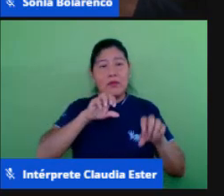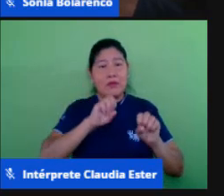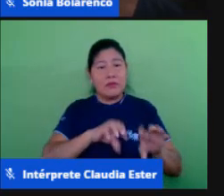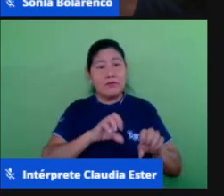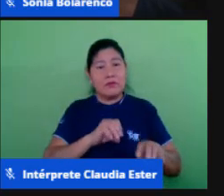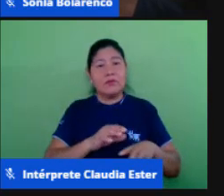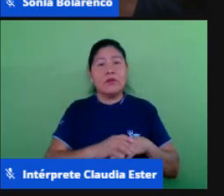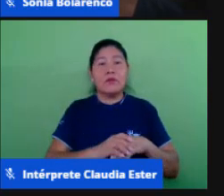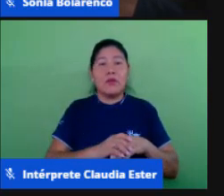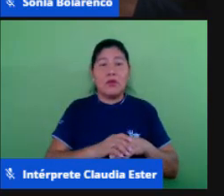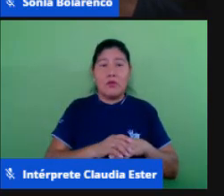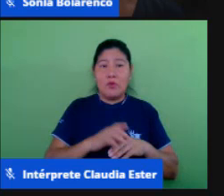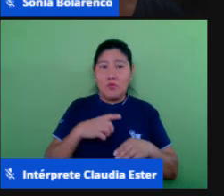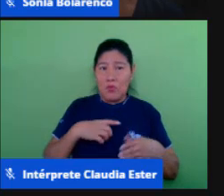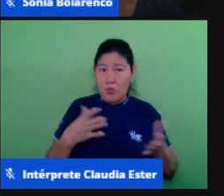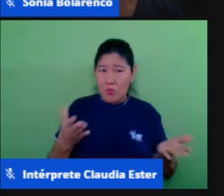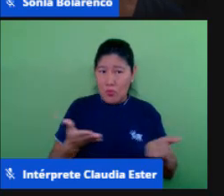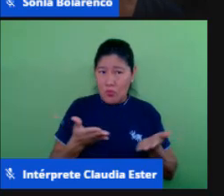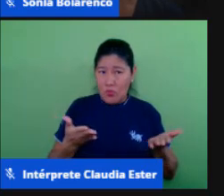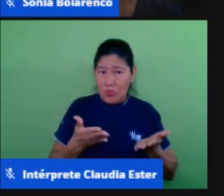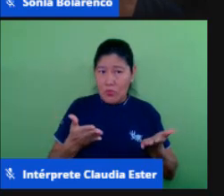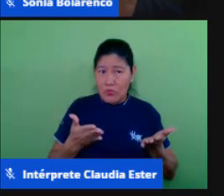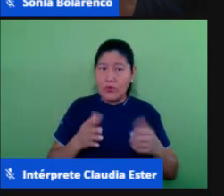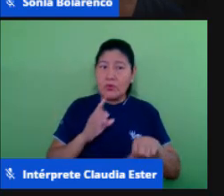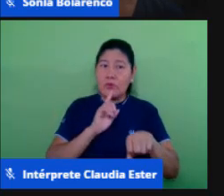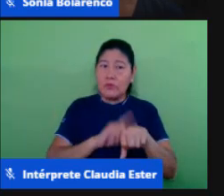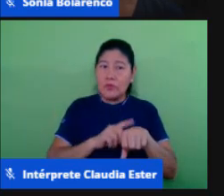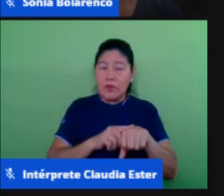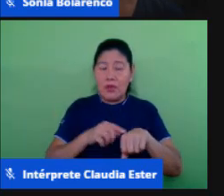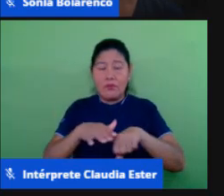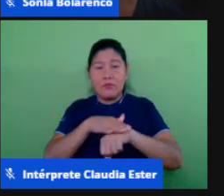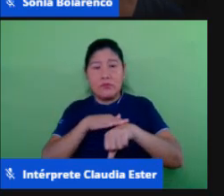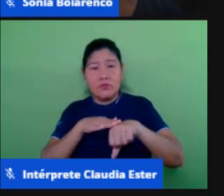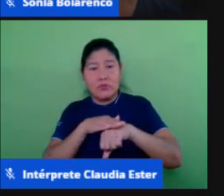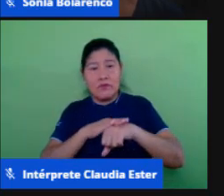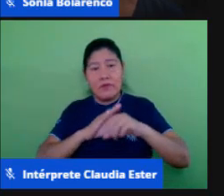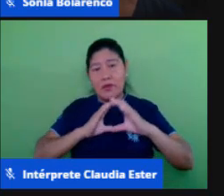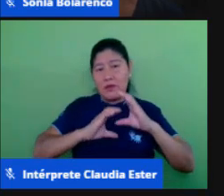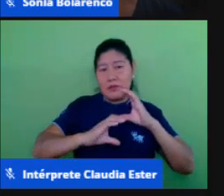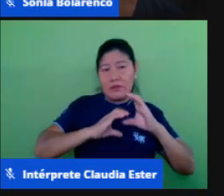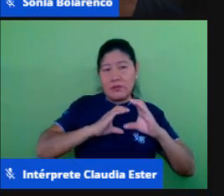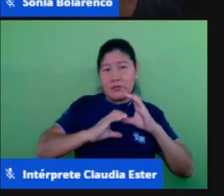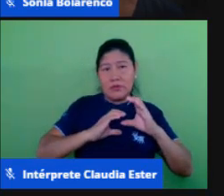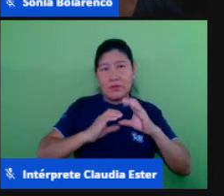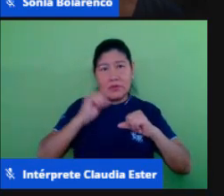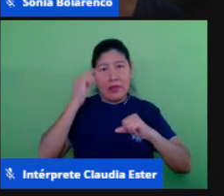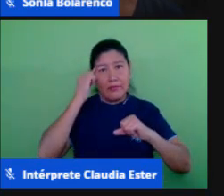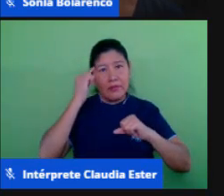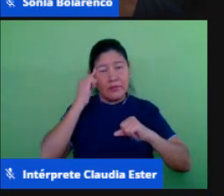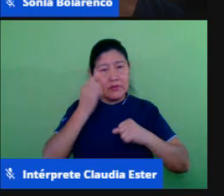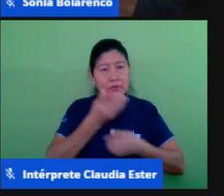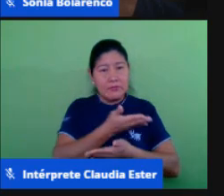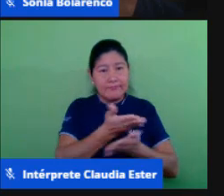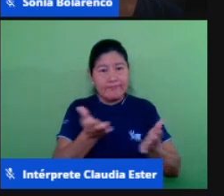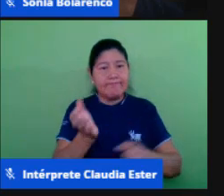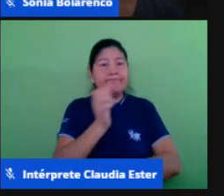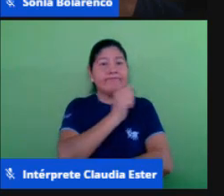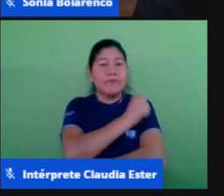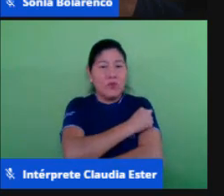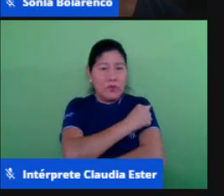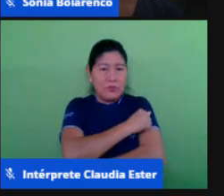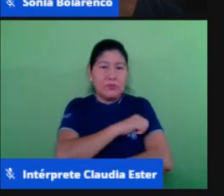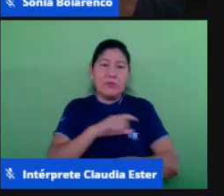aqui é o que? uma melhor aprendizagem dos nossos alunos uma melhor aprendizagem da rede